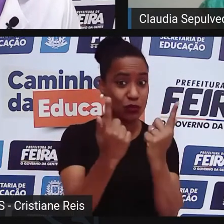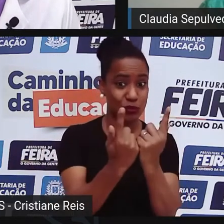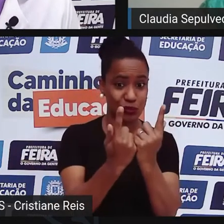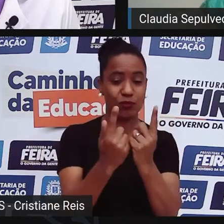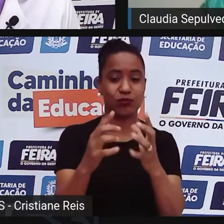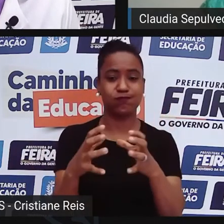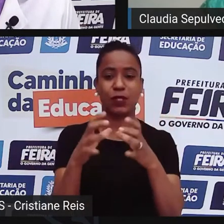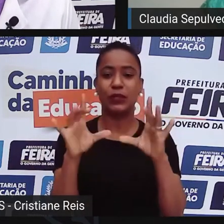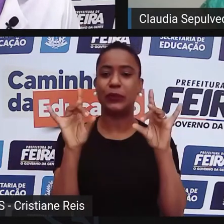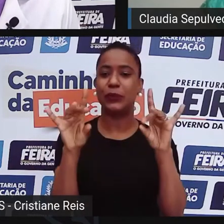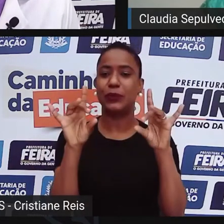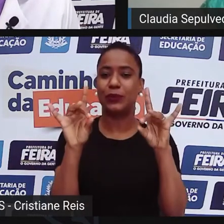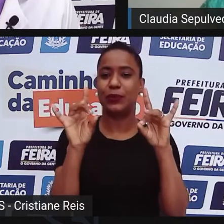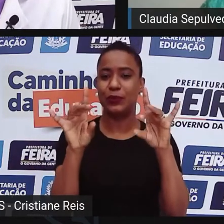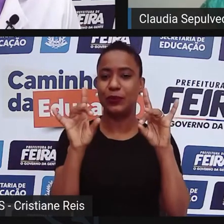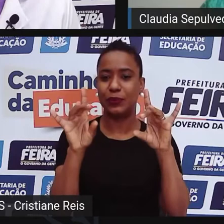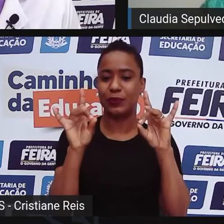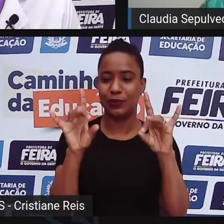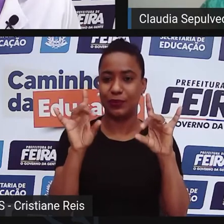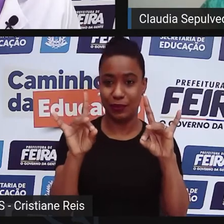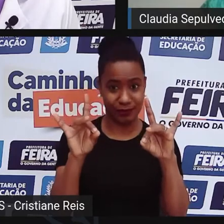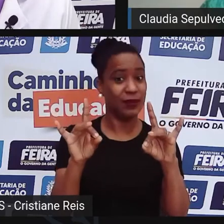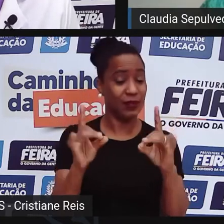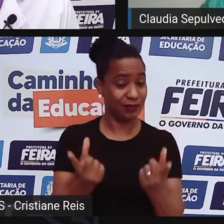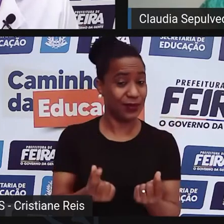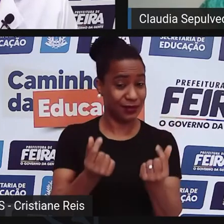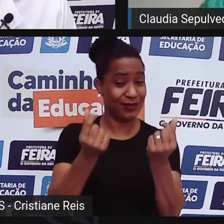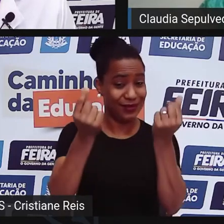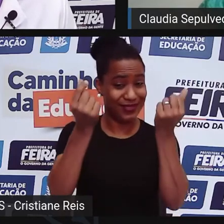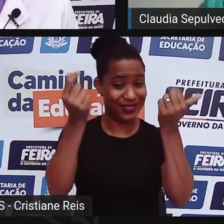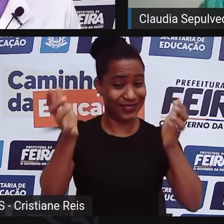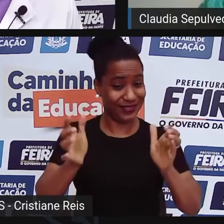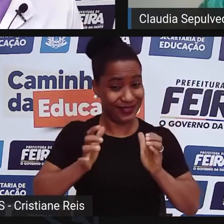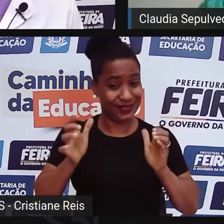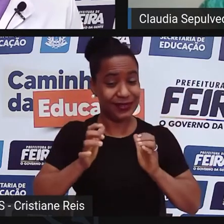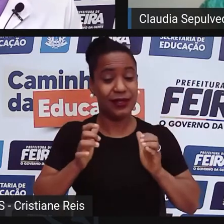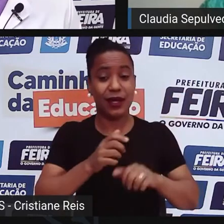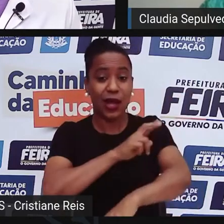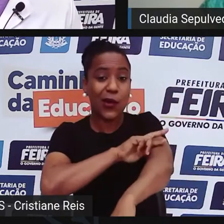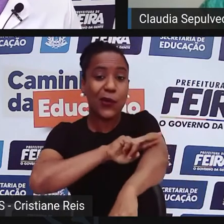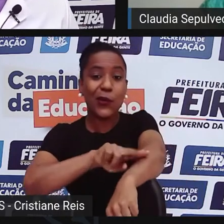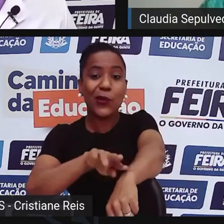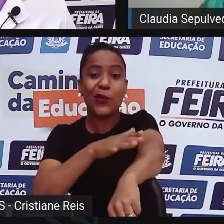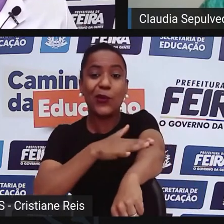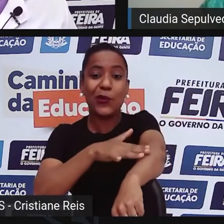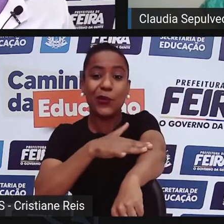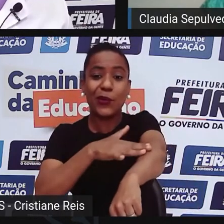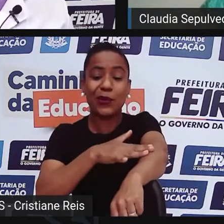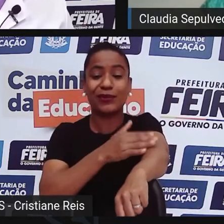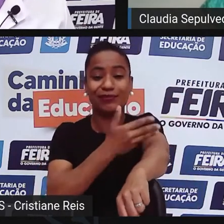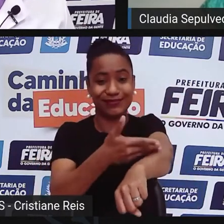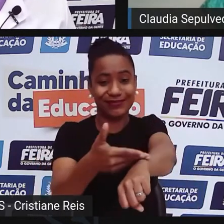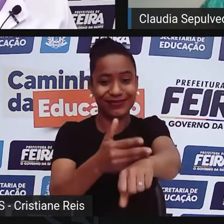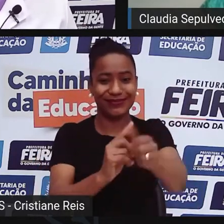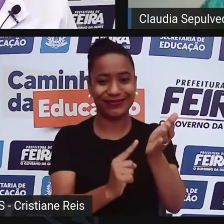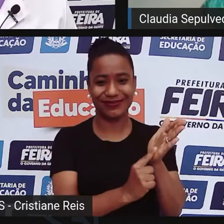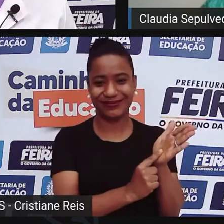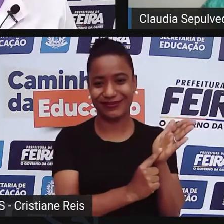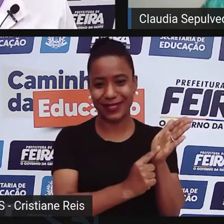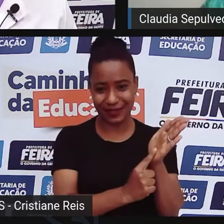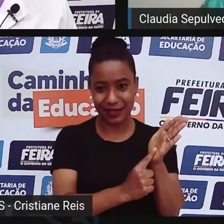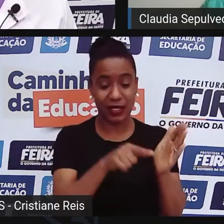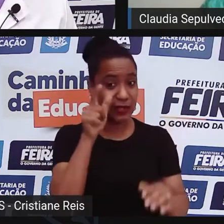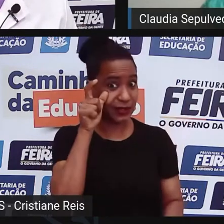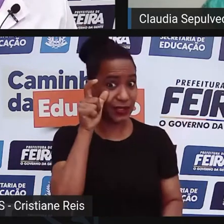então, continuamos com elites econômicas, geralmente brancas, com o interesse de continuar ocupando os melhores